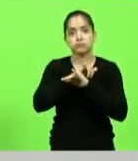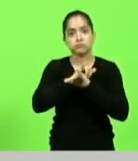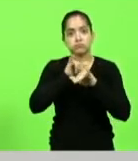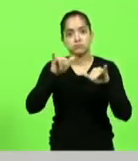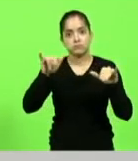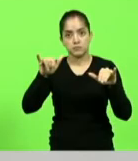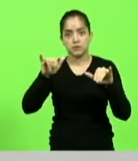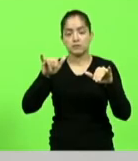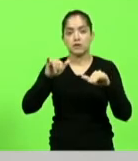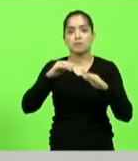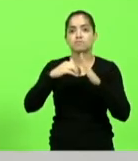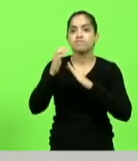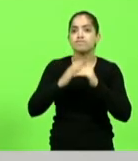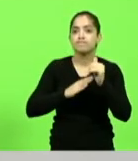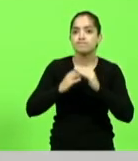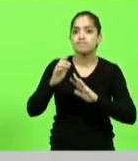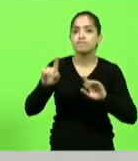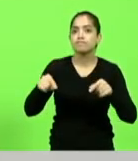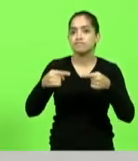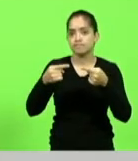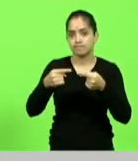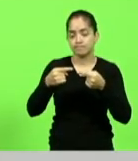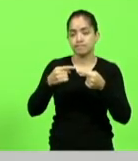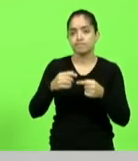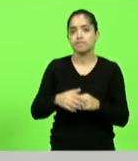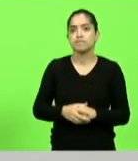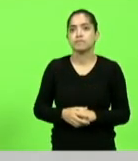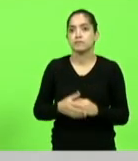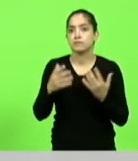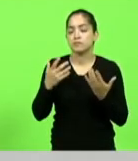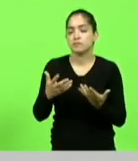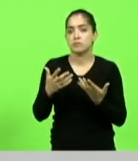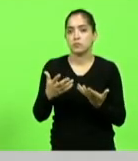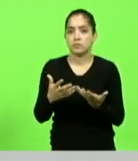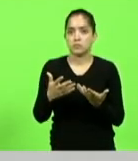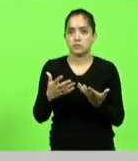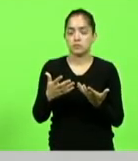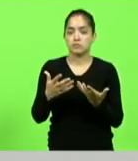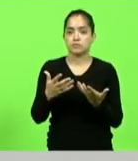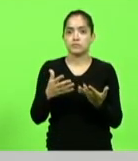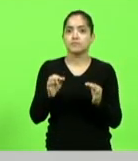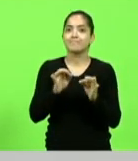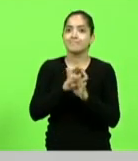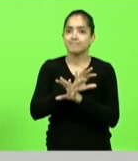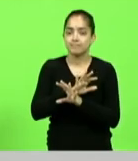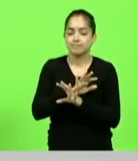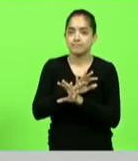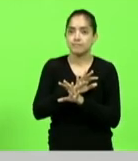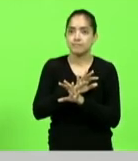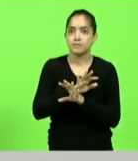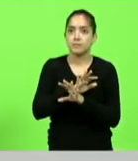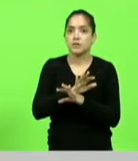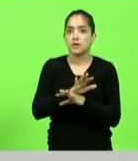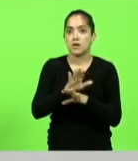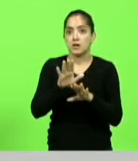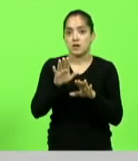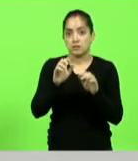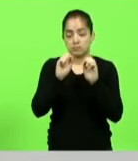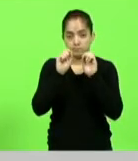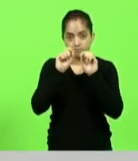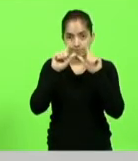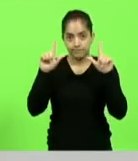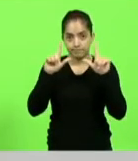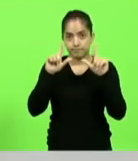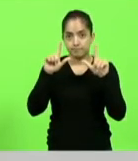boas práticas de enfrentamento à violência então quero aqui também terminar a minha fala chamando atenção para o tema e